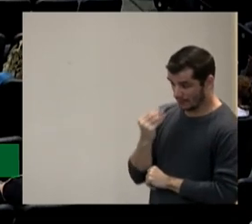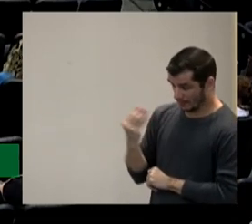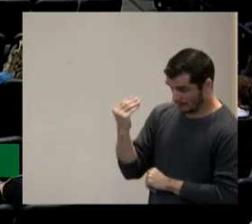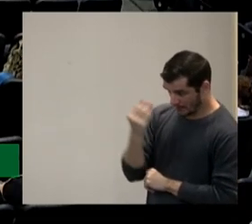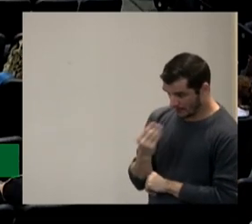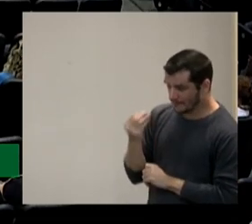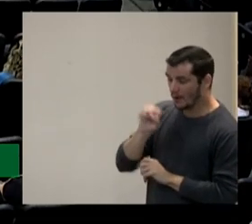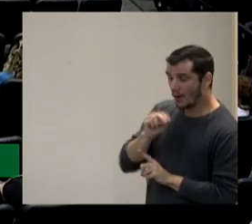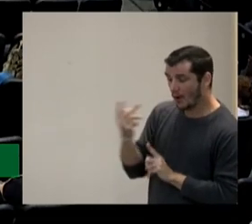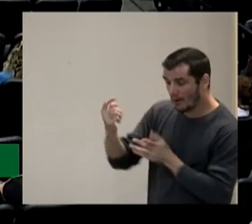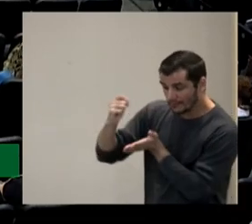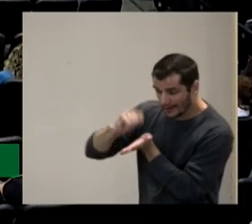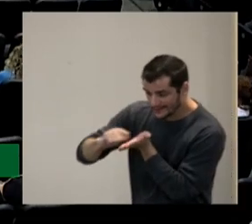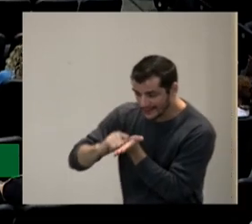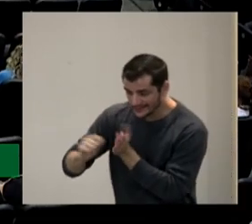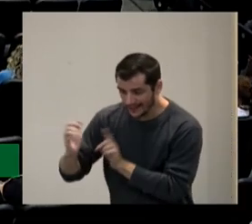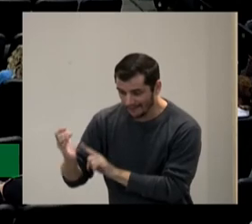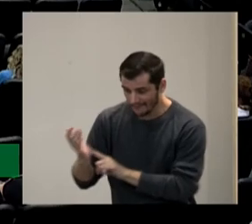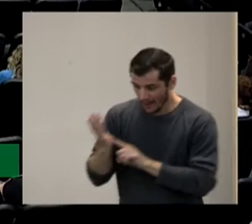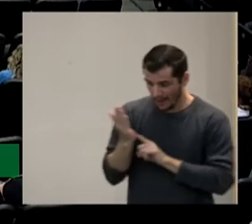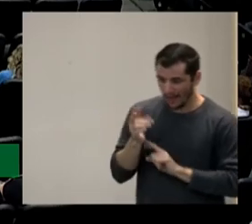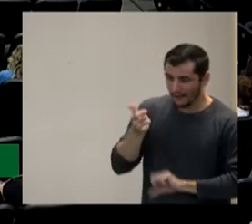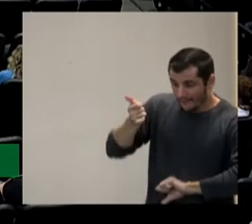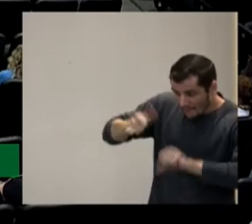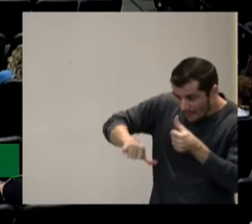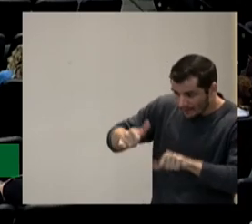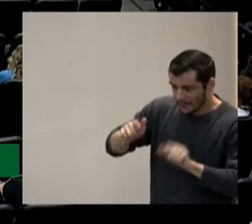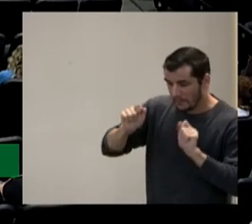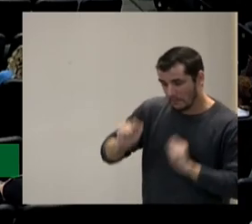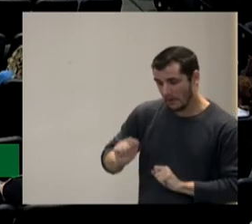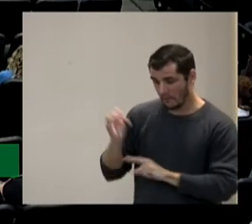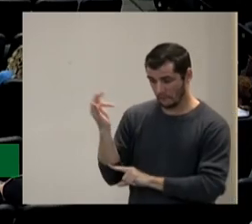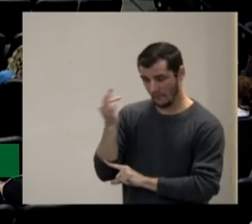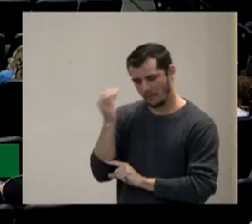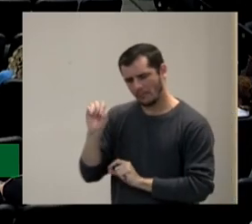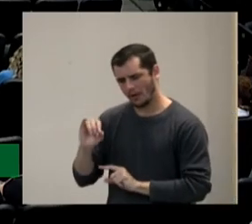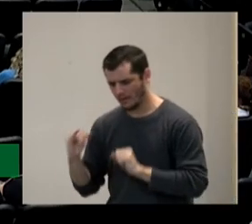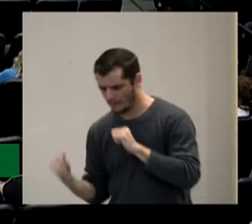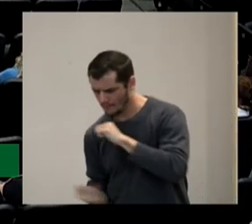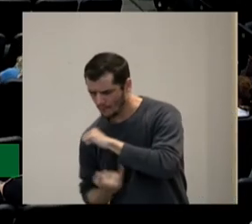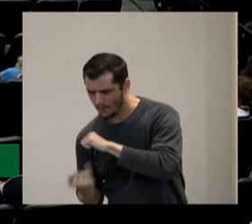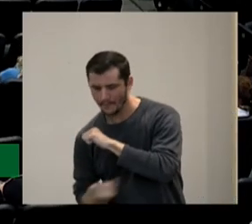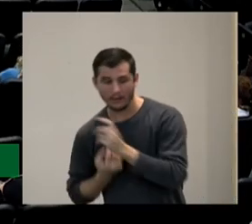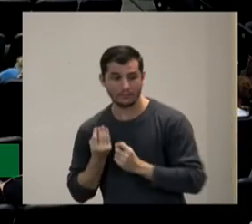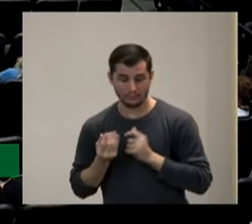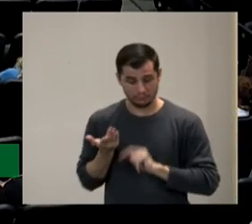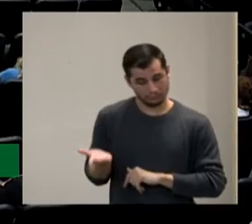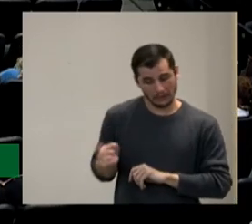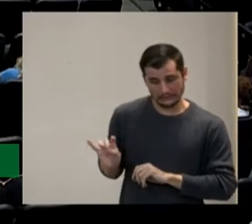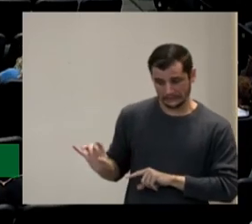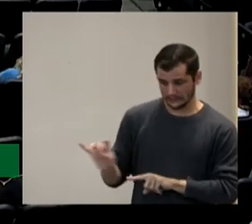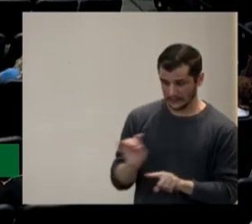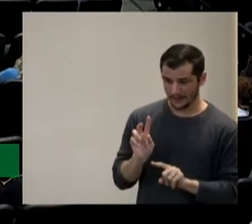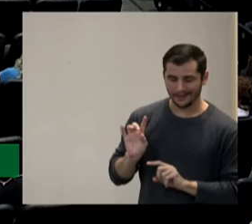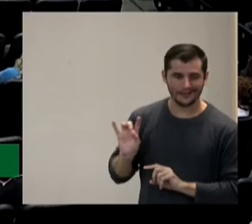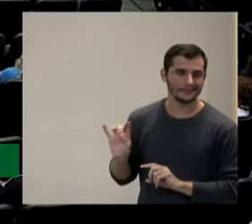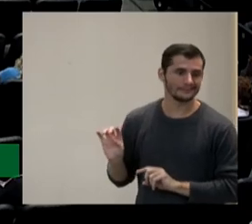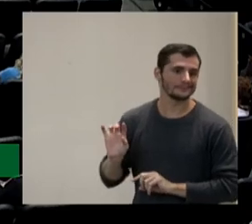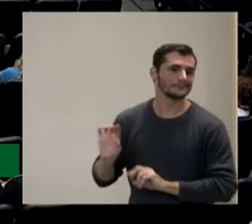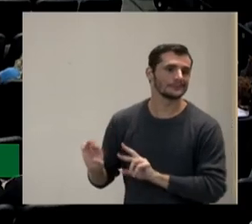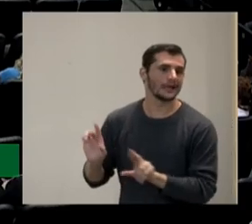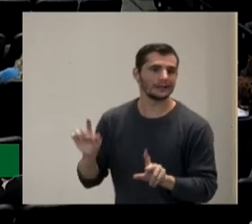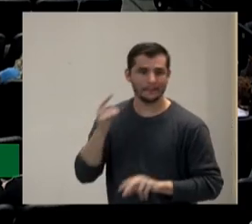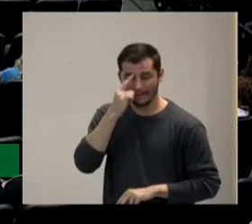representações ou escrita formal ou escrita informal isto já está sendo feito por que? porque são